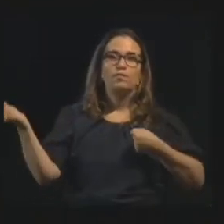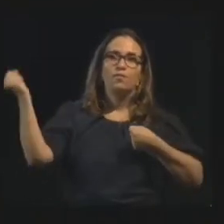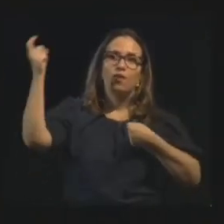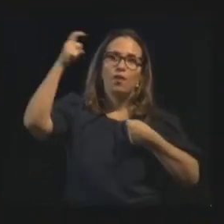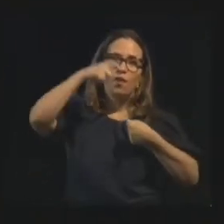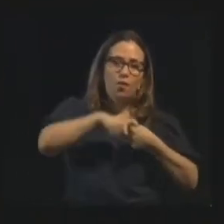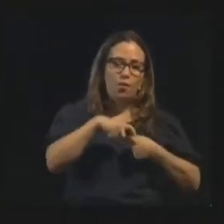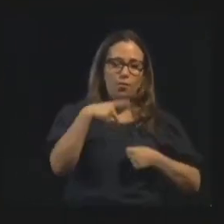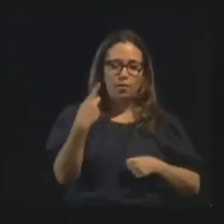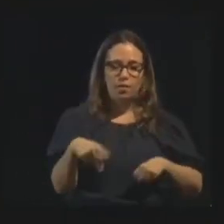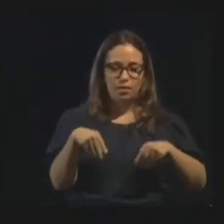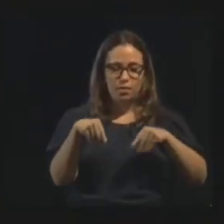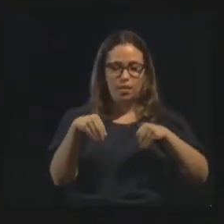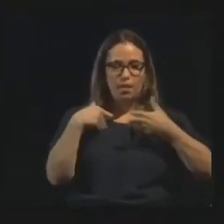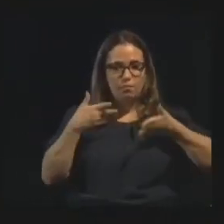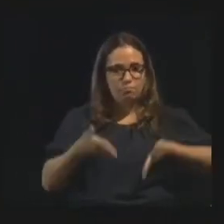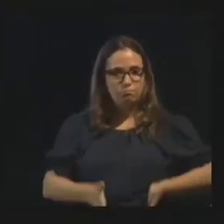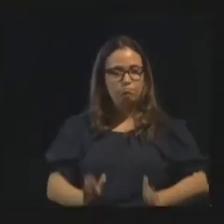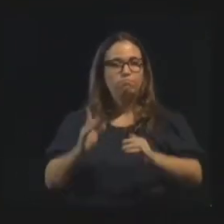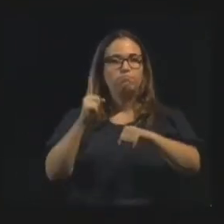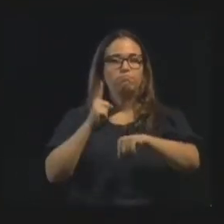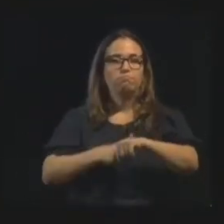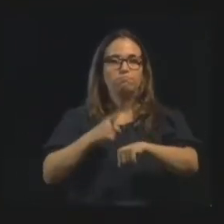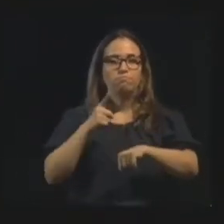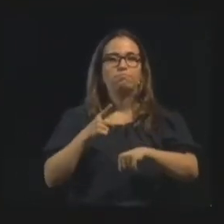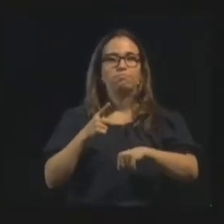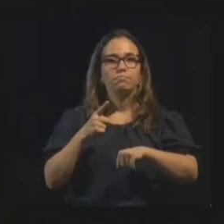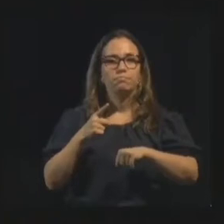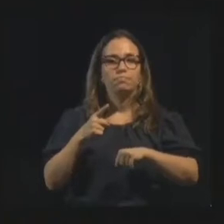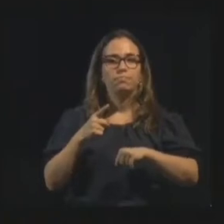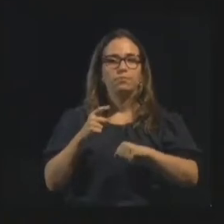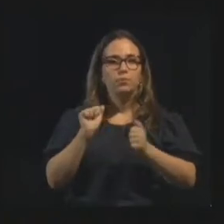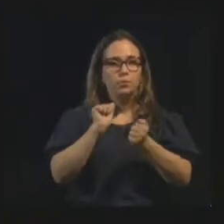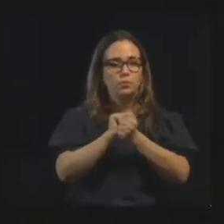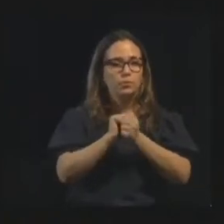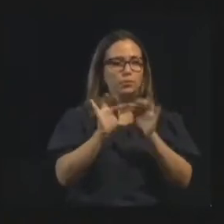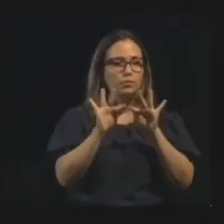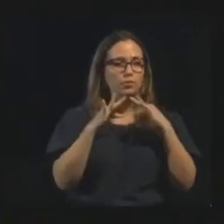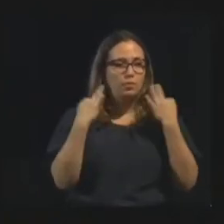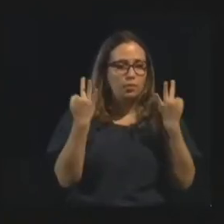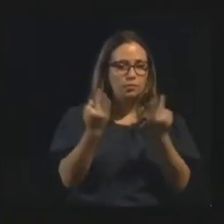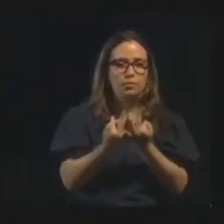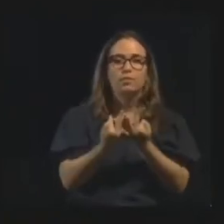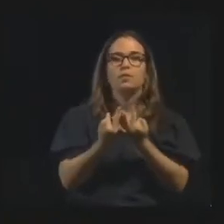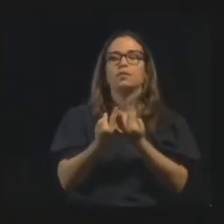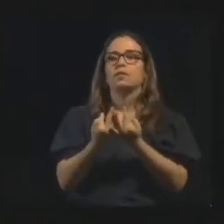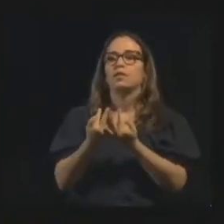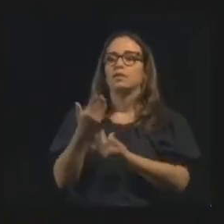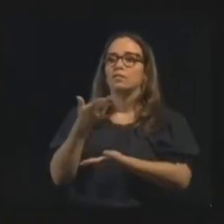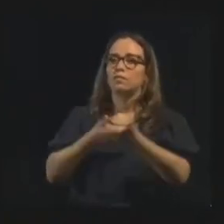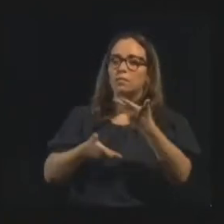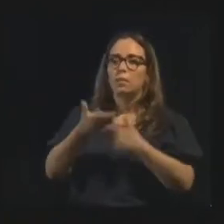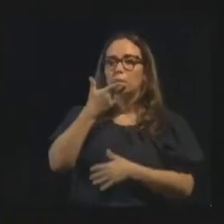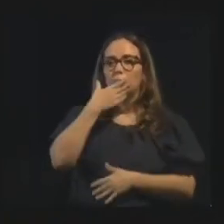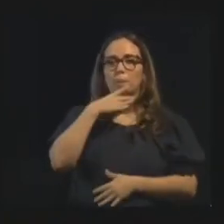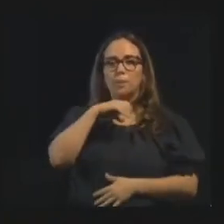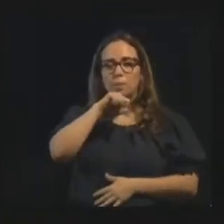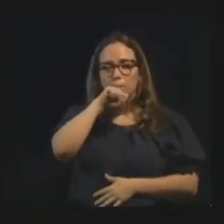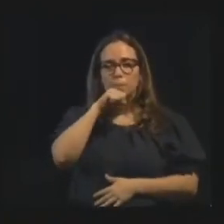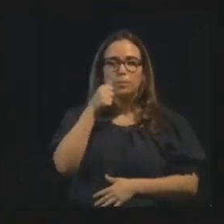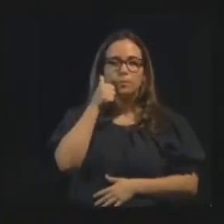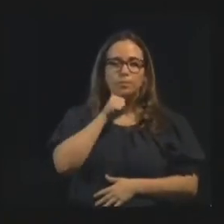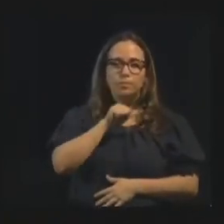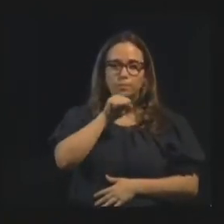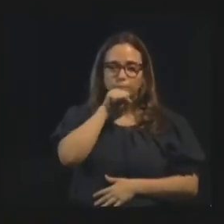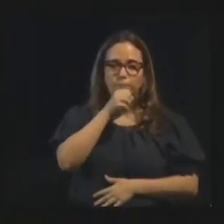à terra natal, pelo menos para estar junto da família, estar com meus pais e